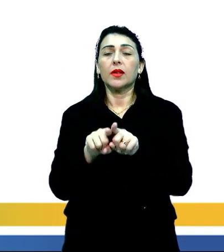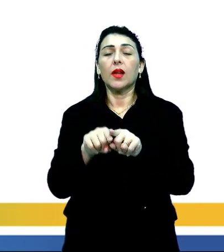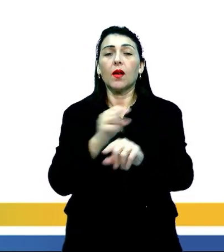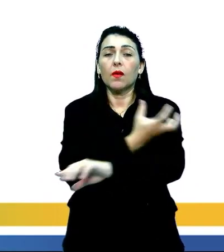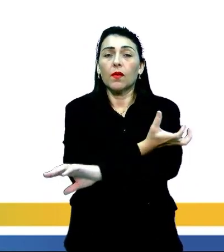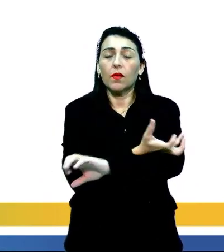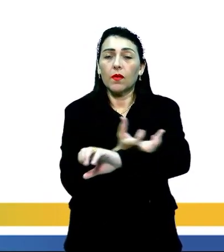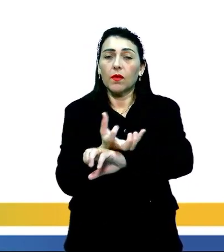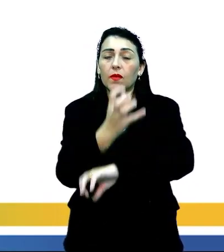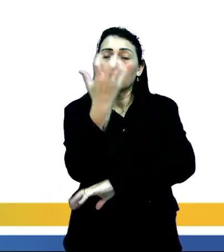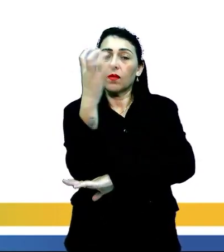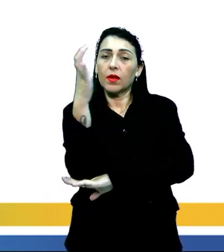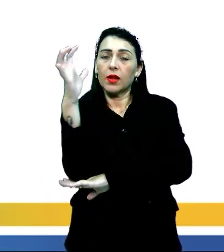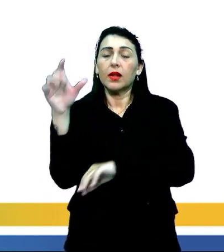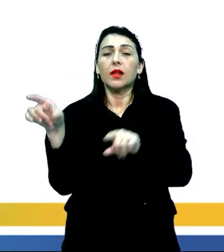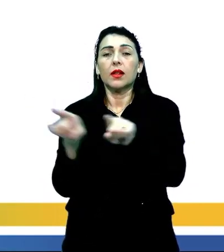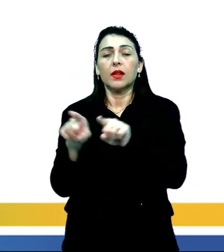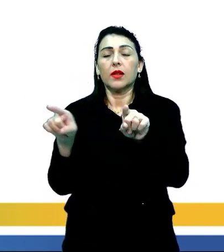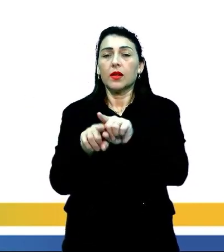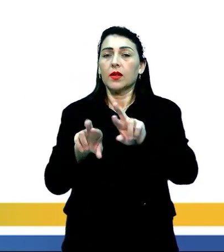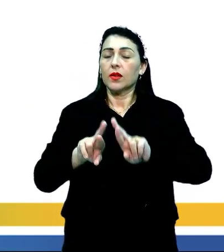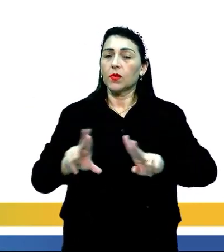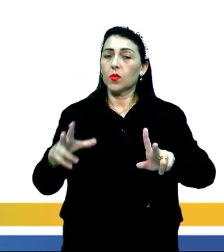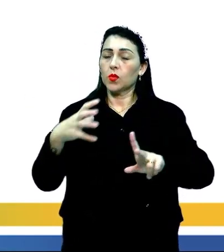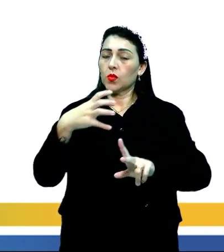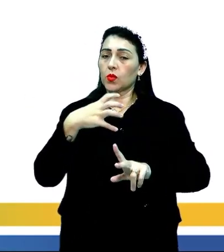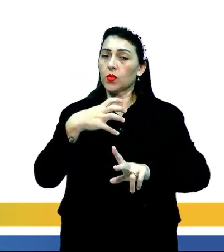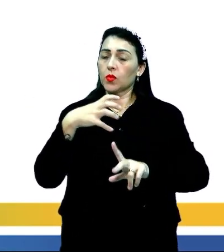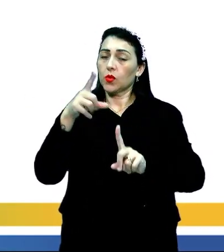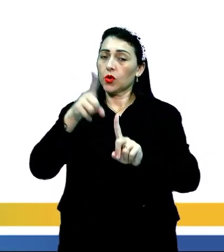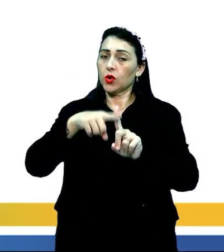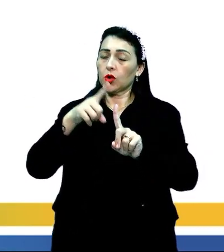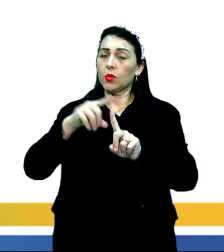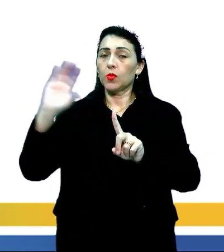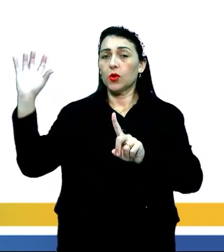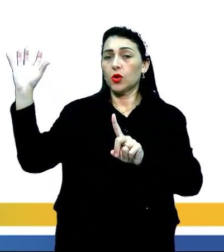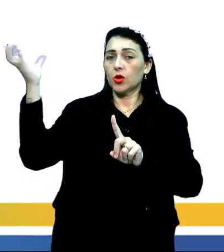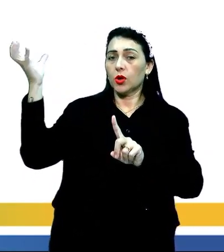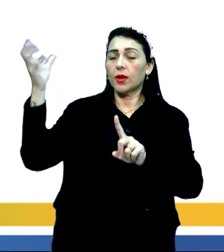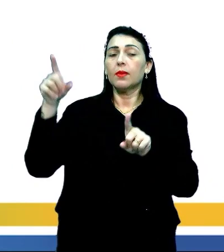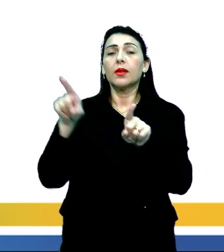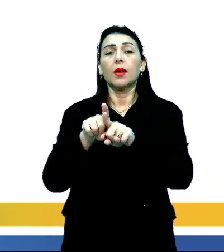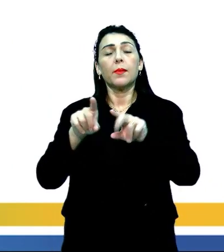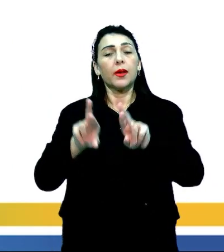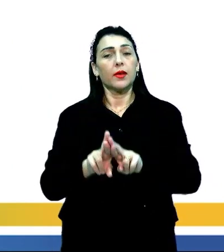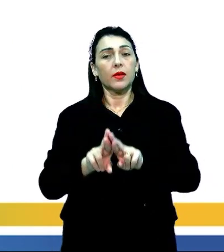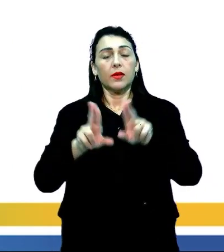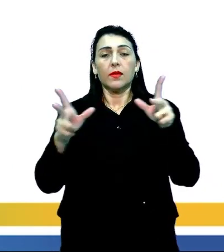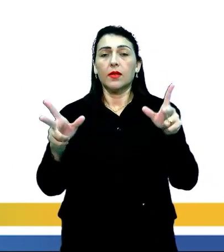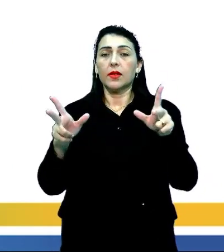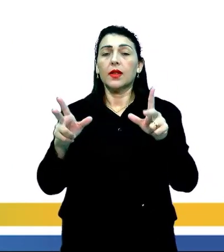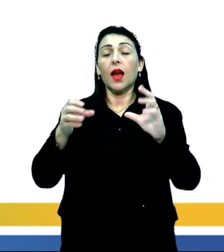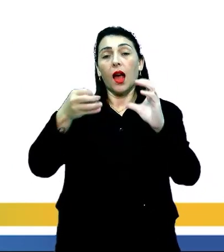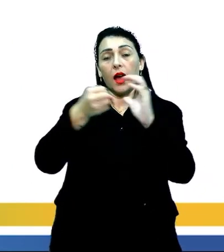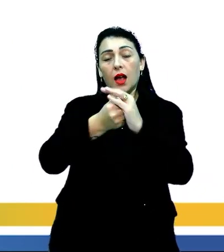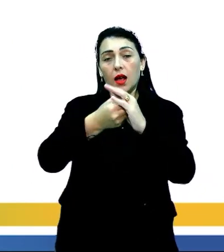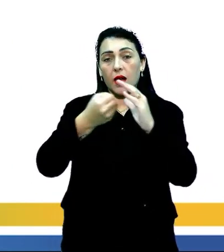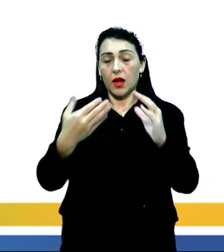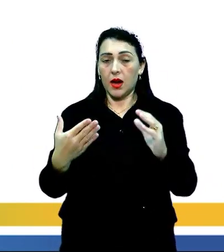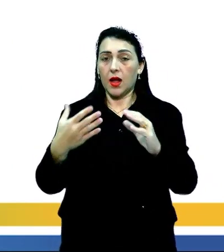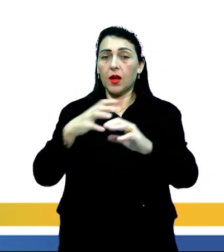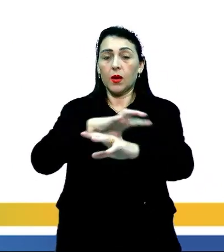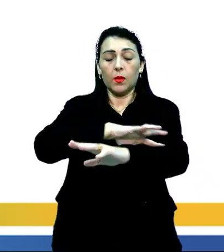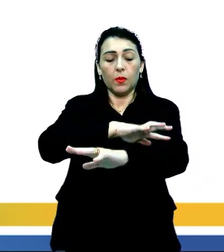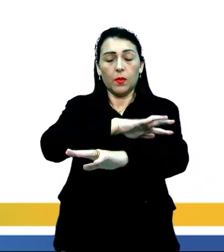vegetação, a gente tem como diferença o tipo de clima e a gente também tem como diferença aí características do